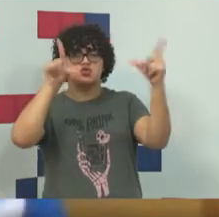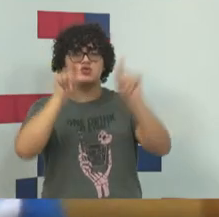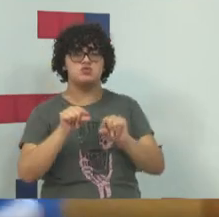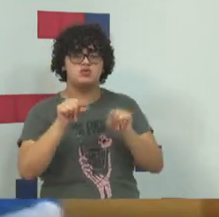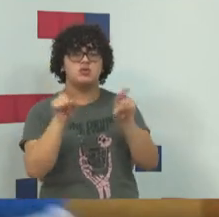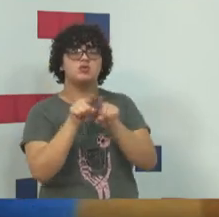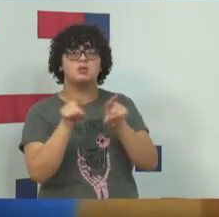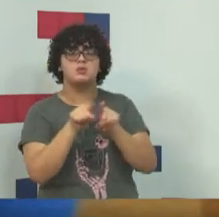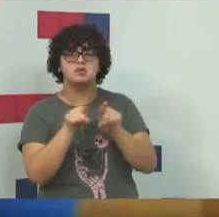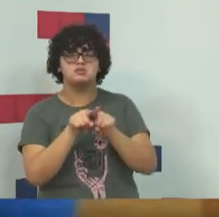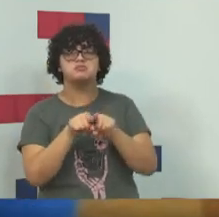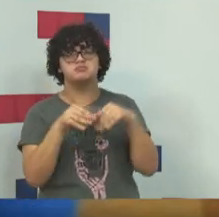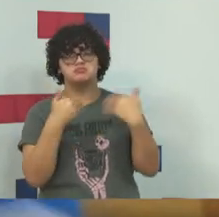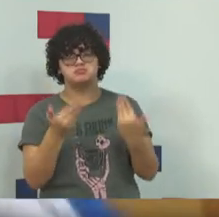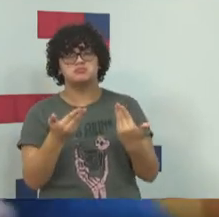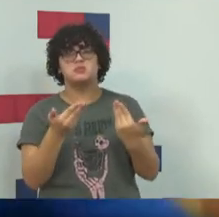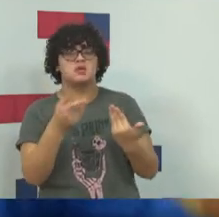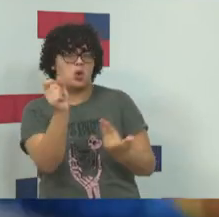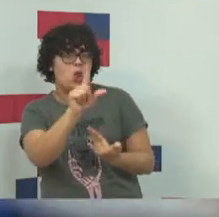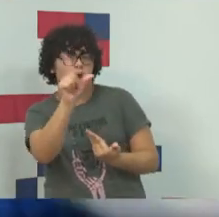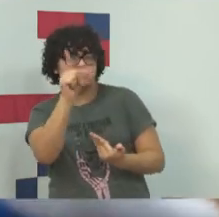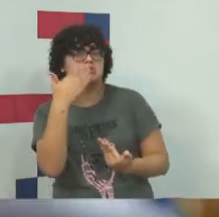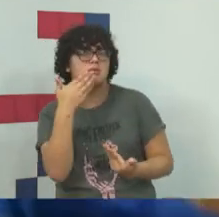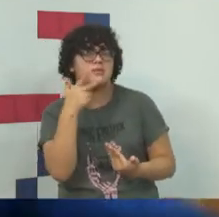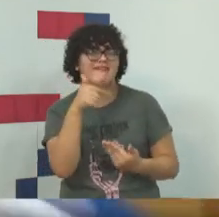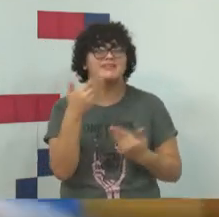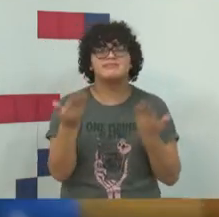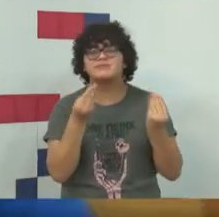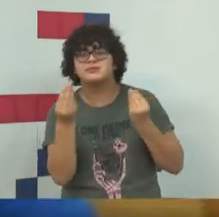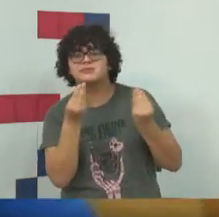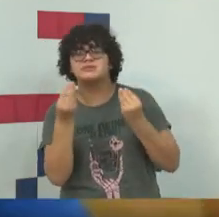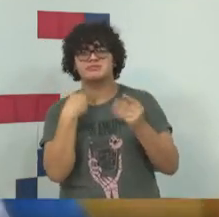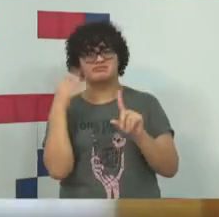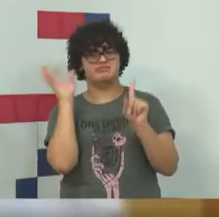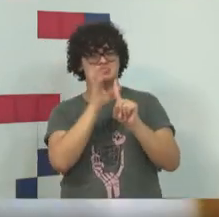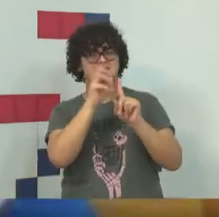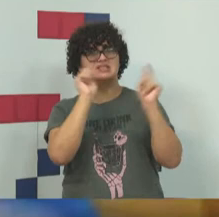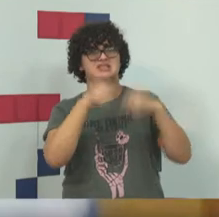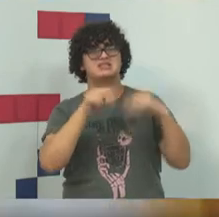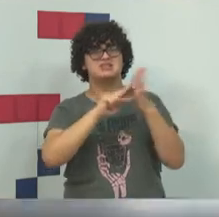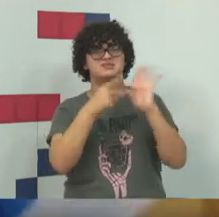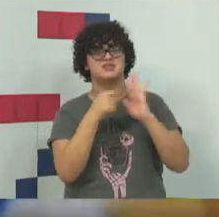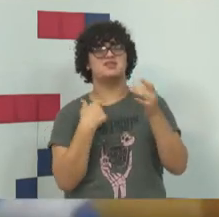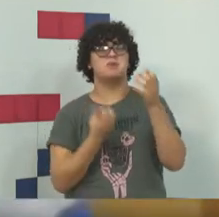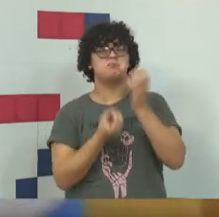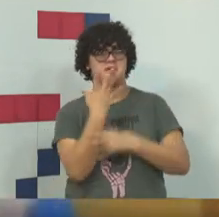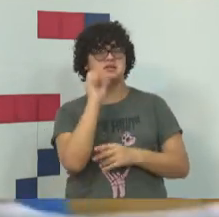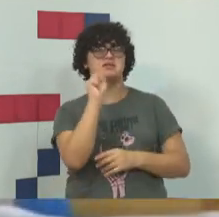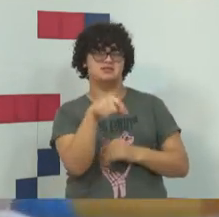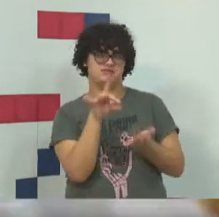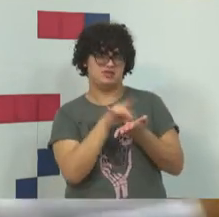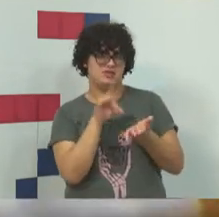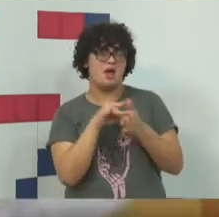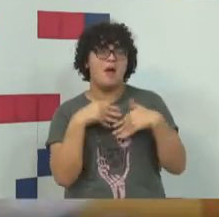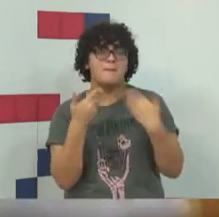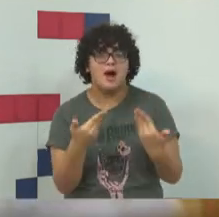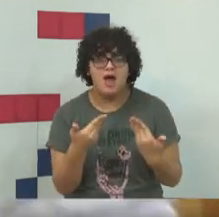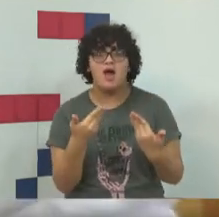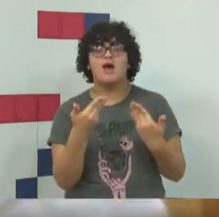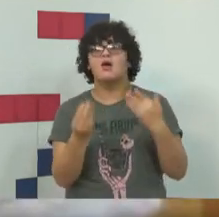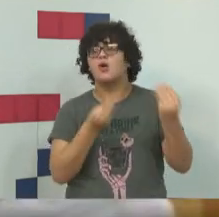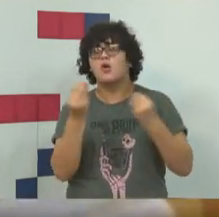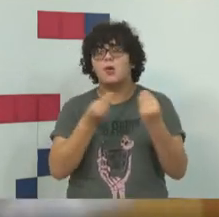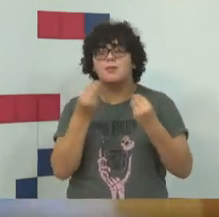congestionamento, etc. Lógico que isso é uma tendência, não quer dizer que isso seja tão significativo a ponto de não ter mais